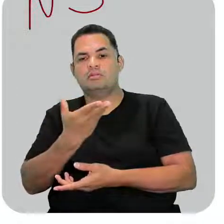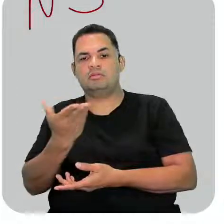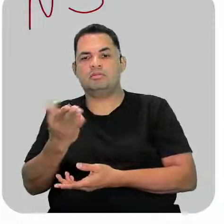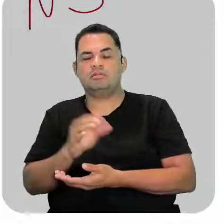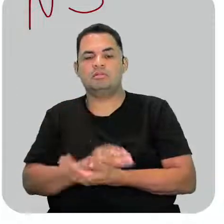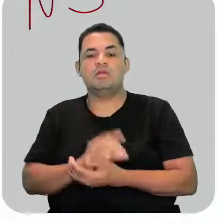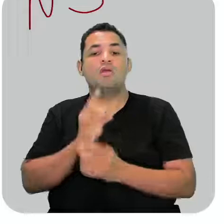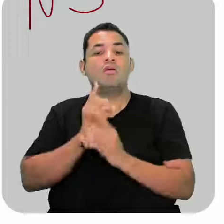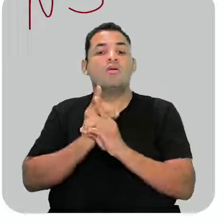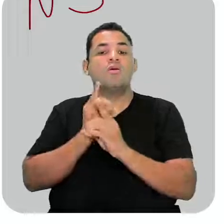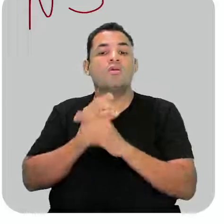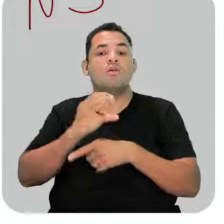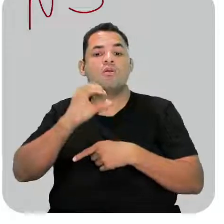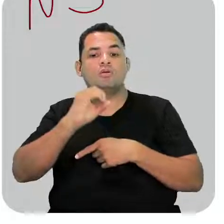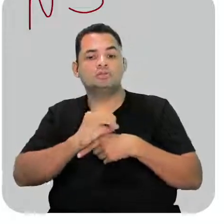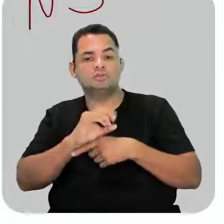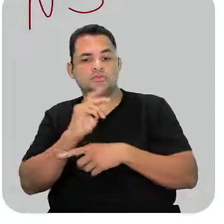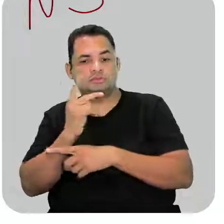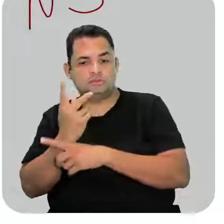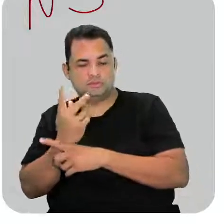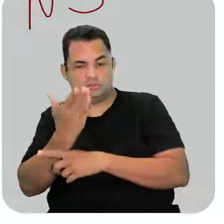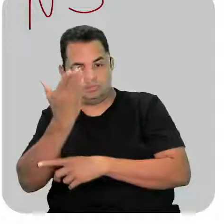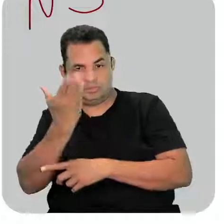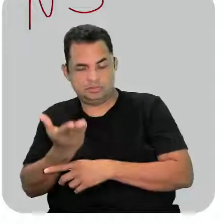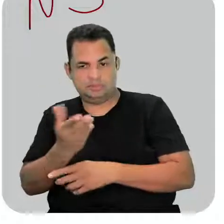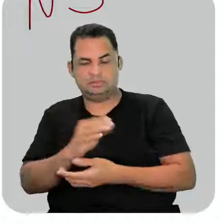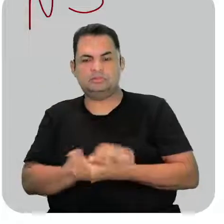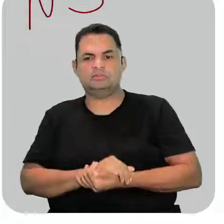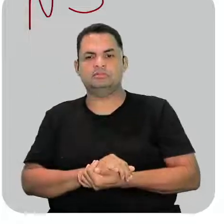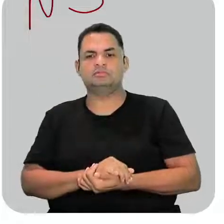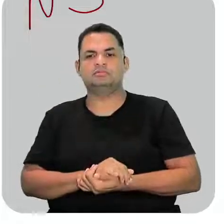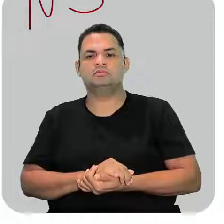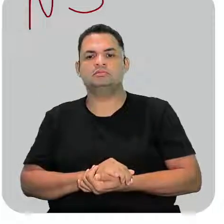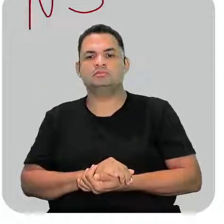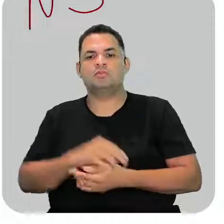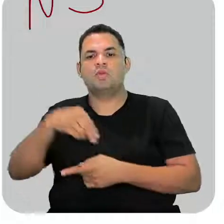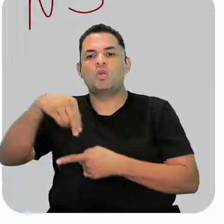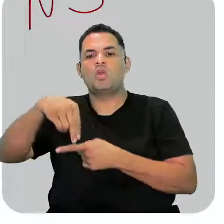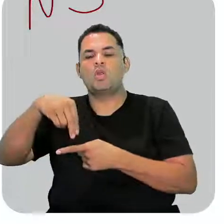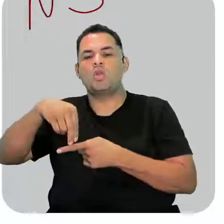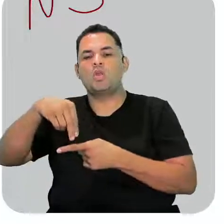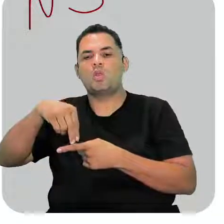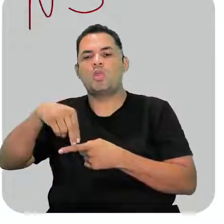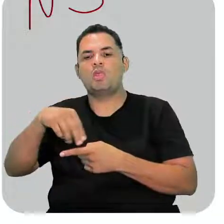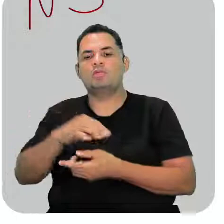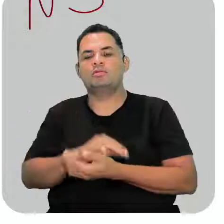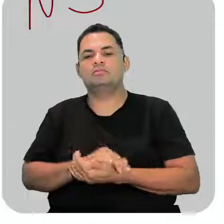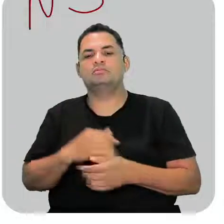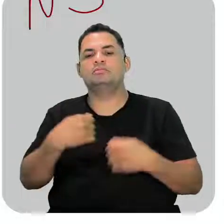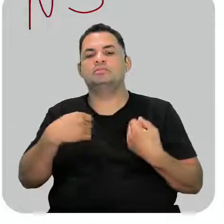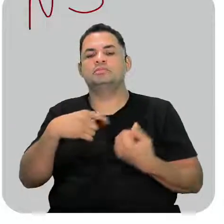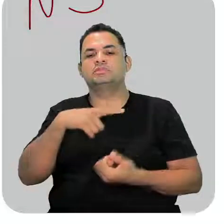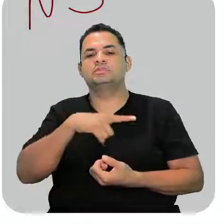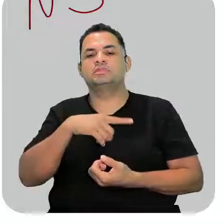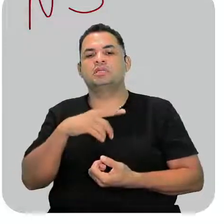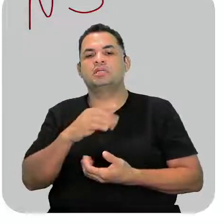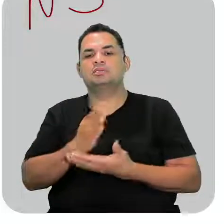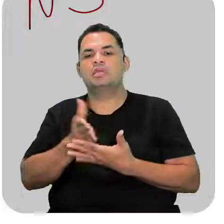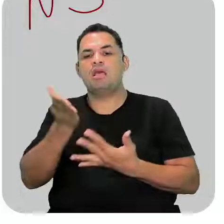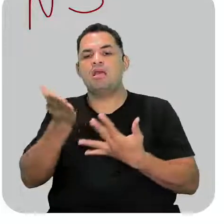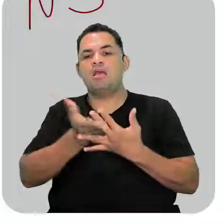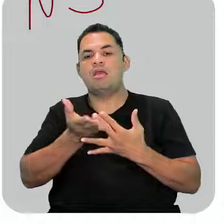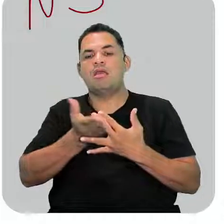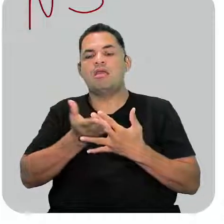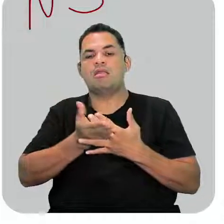função para a gente ver se está correto. O nitrogênio está aqui. Para ser heteroátomo, ele tem que estar entre os